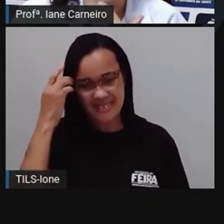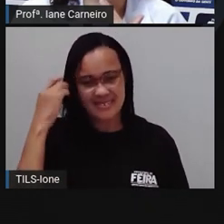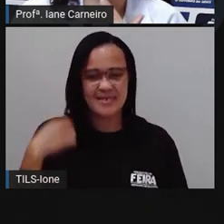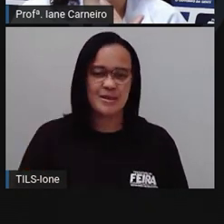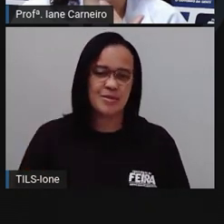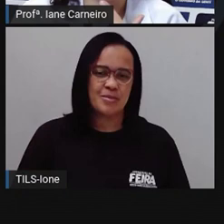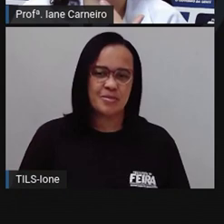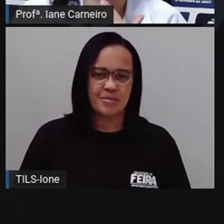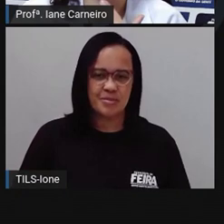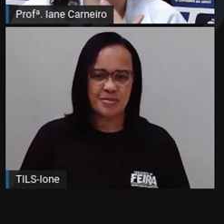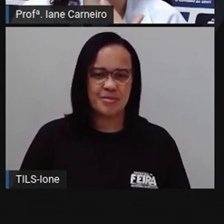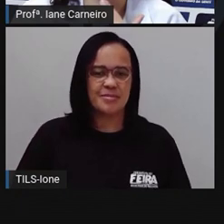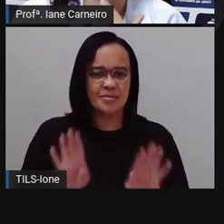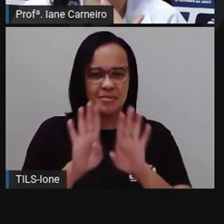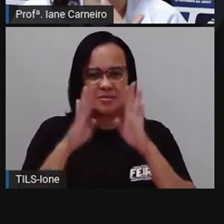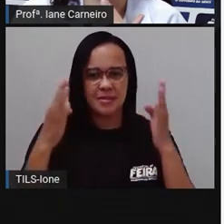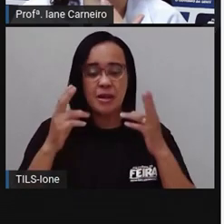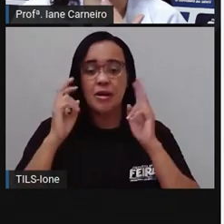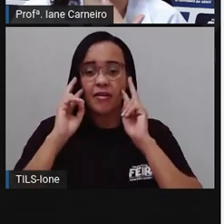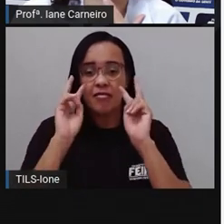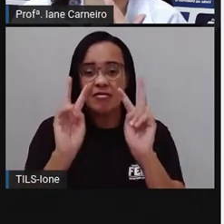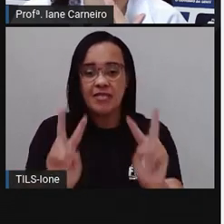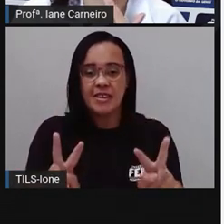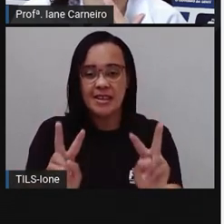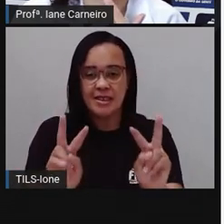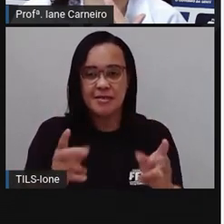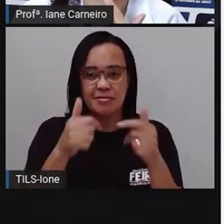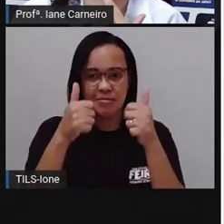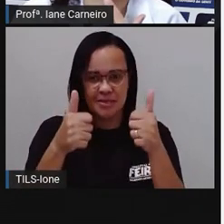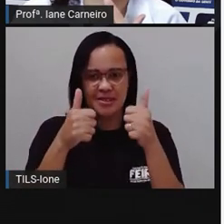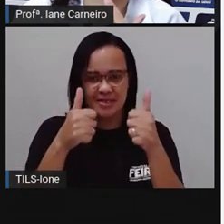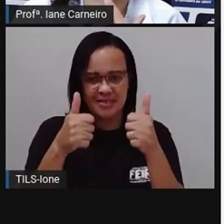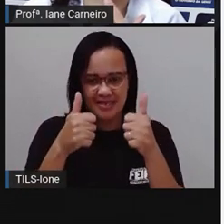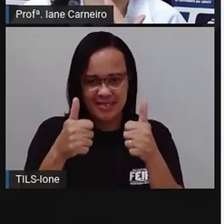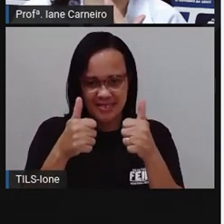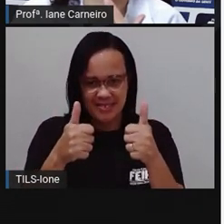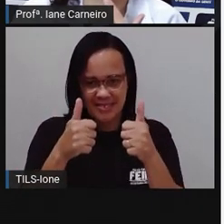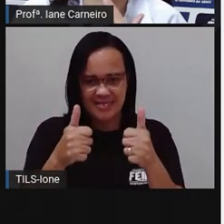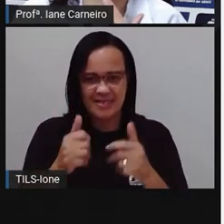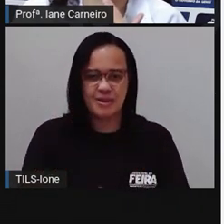bem pra vocês verem tudo da forca. Pronto. Olha só.